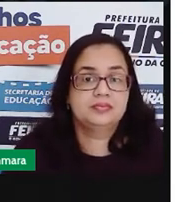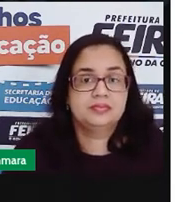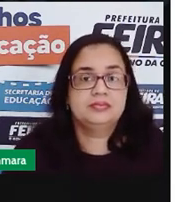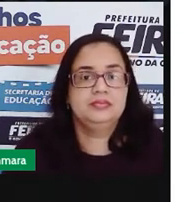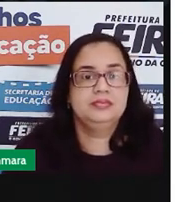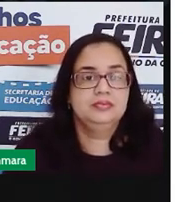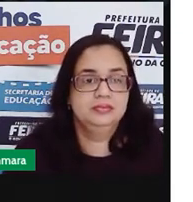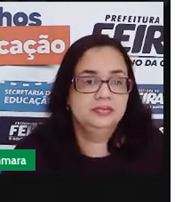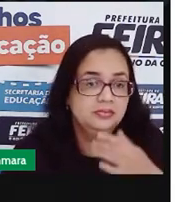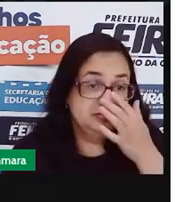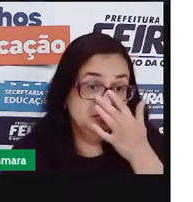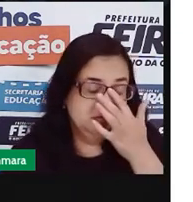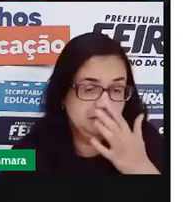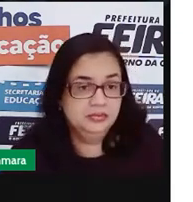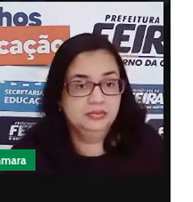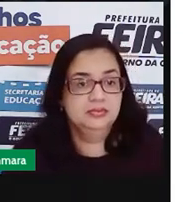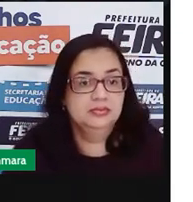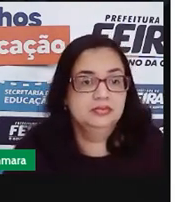nossa.